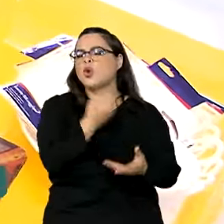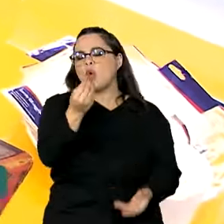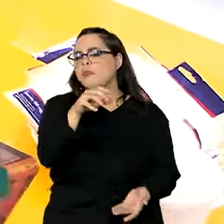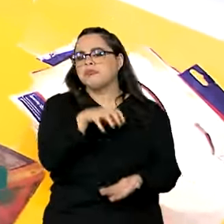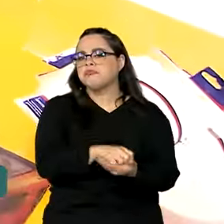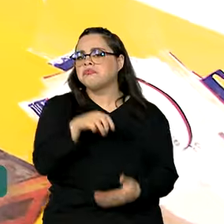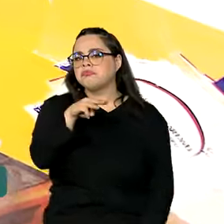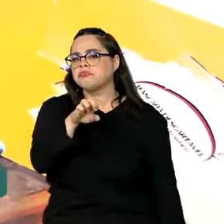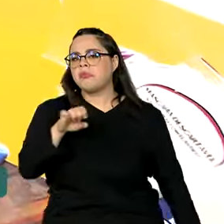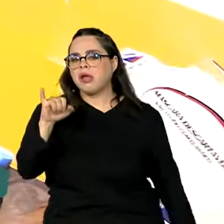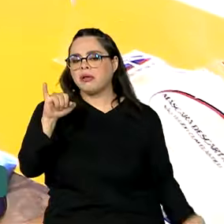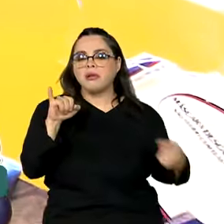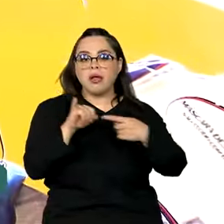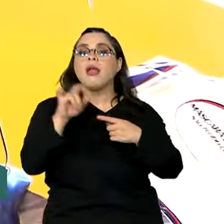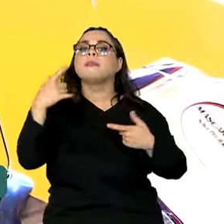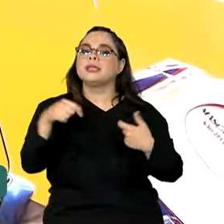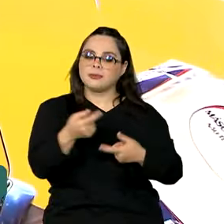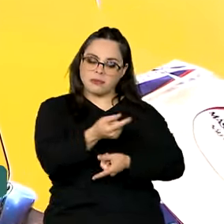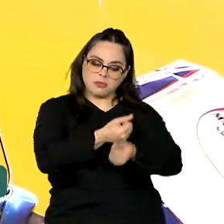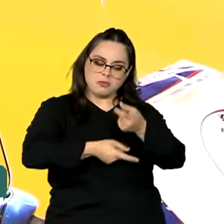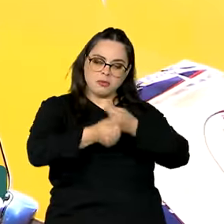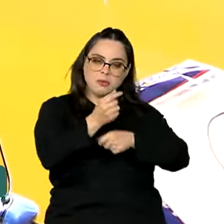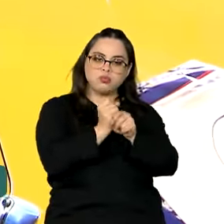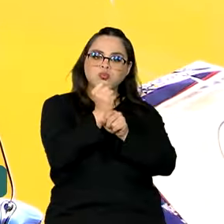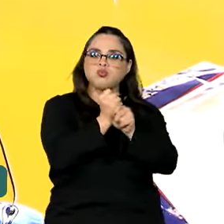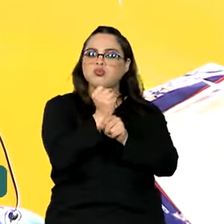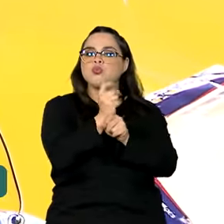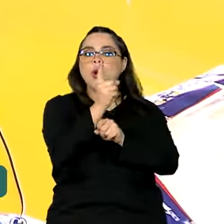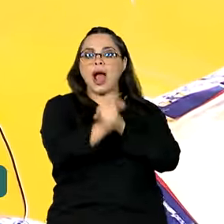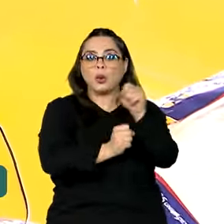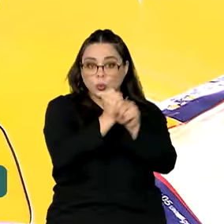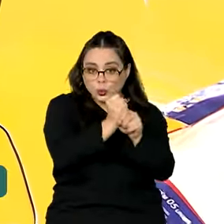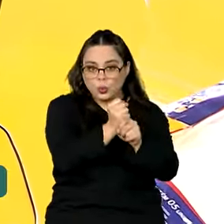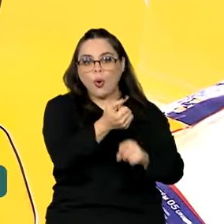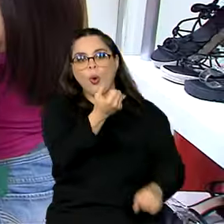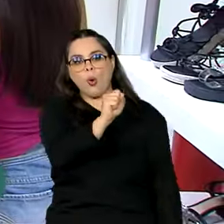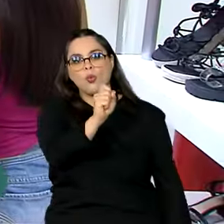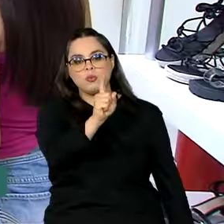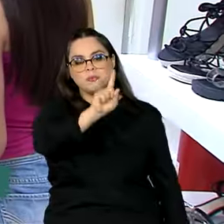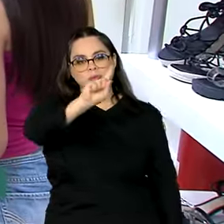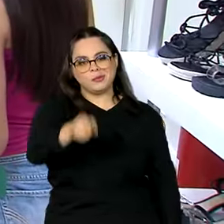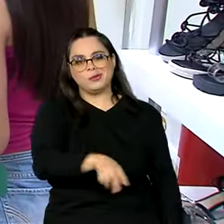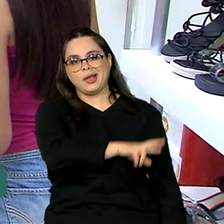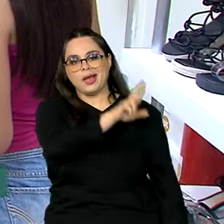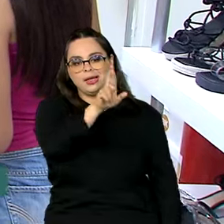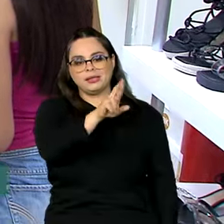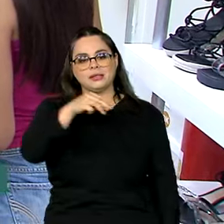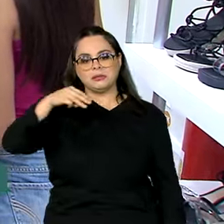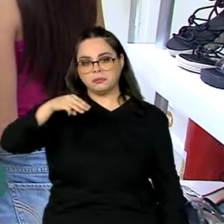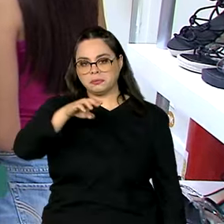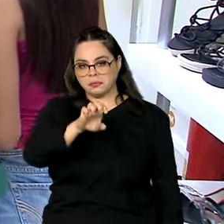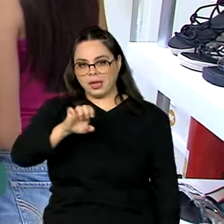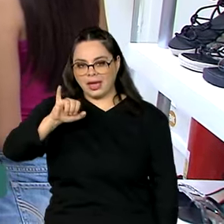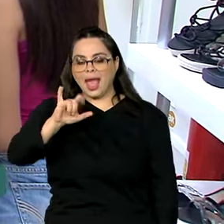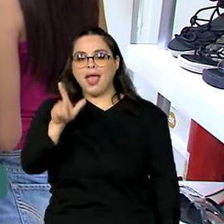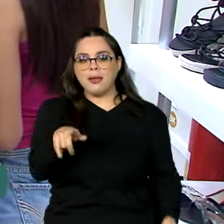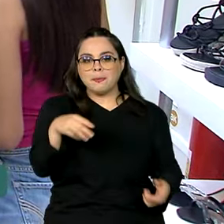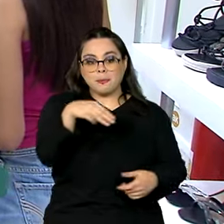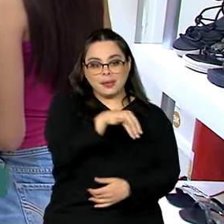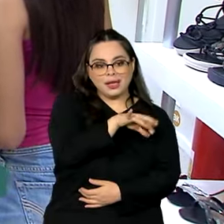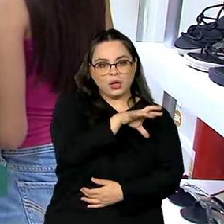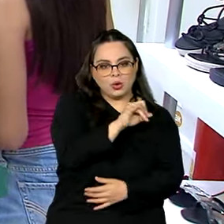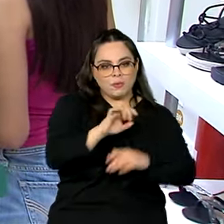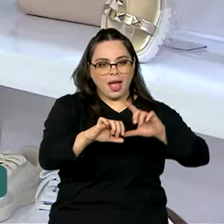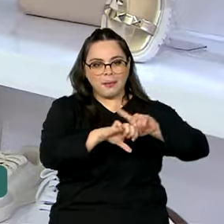como MEI, também é preciso ter faturamento anual de até 81 mil reais. O microempreendedor individual tem mais